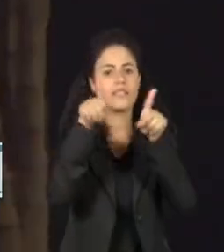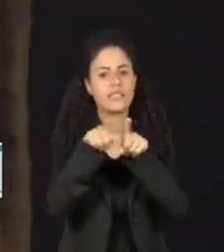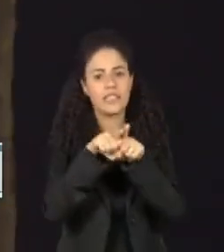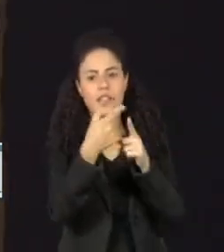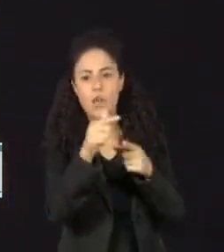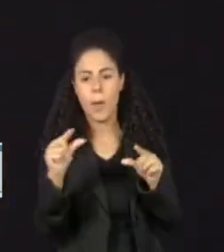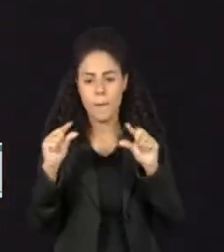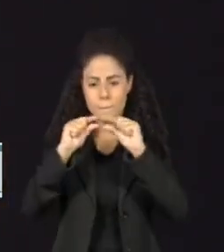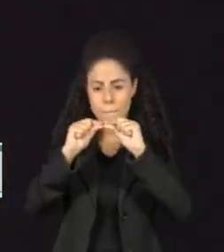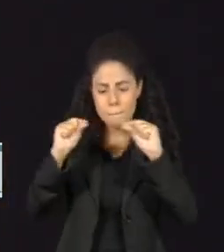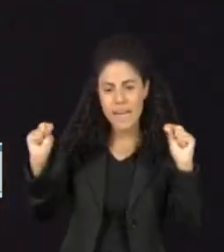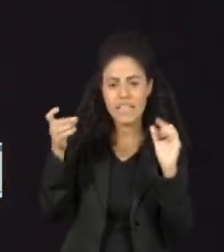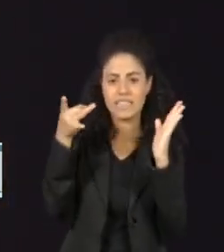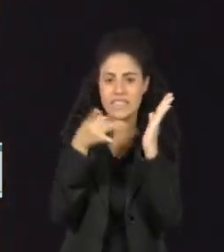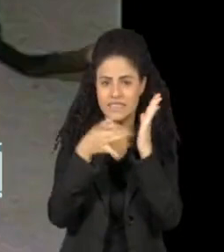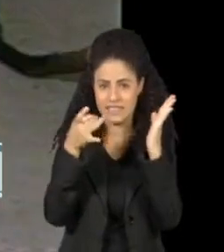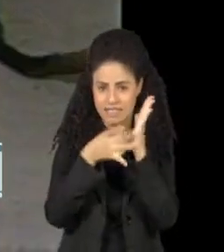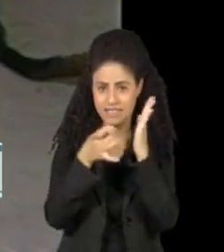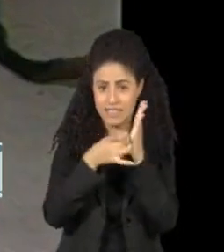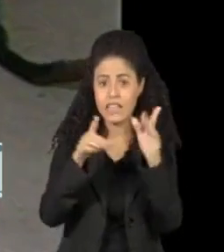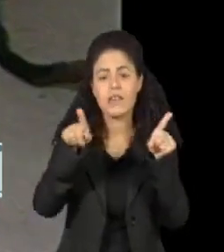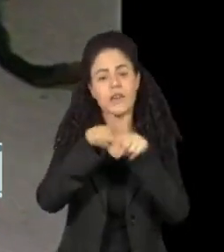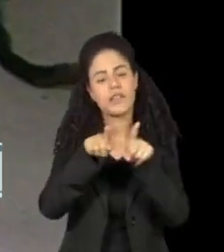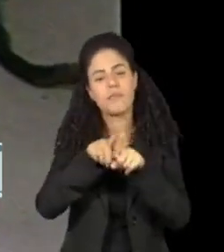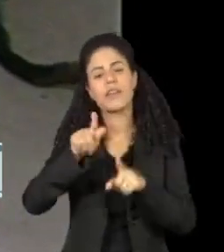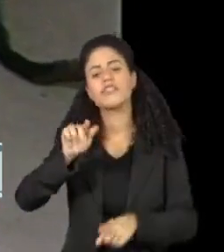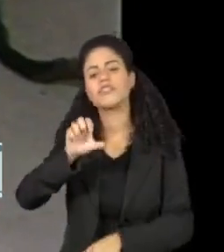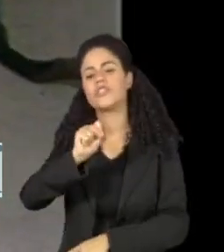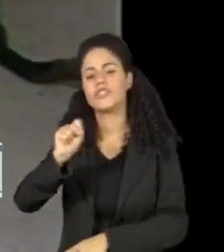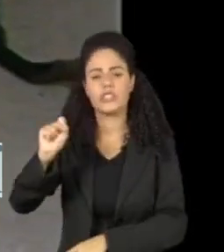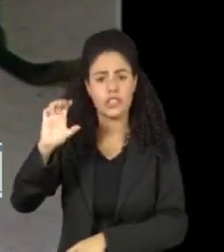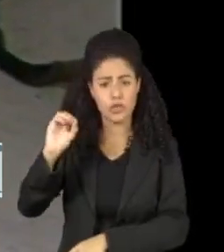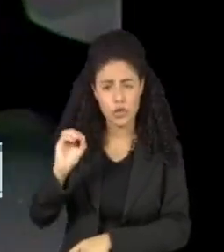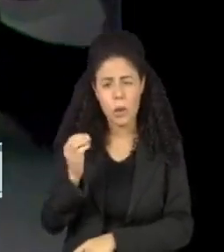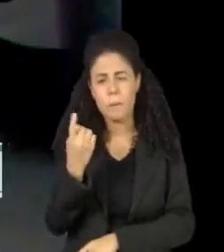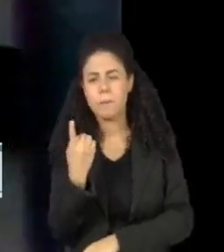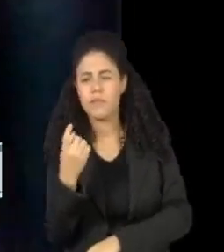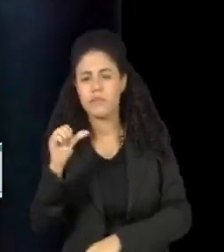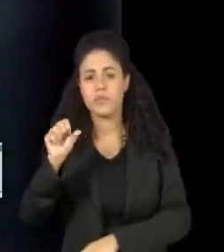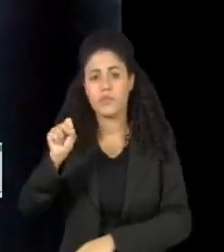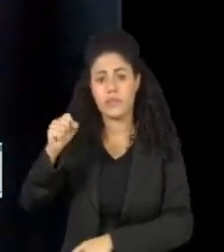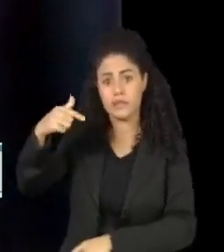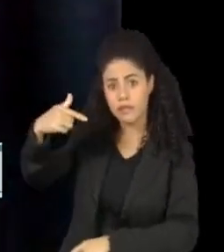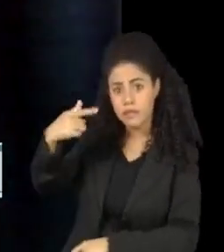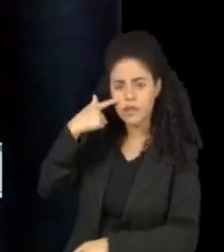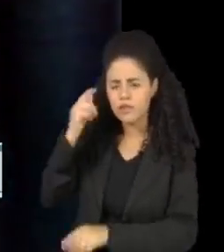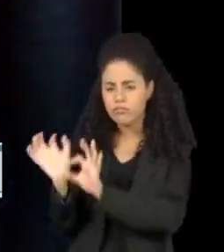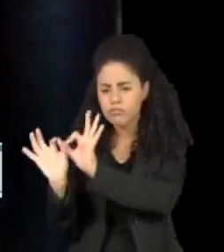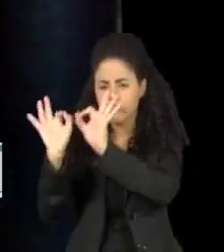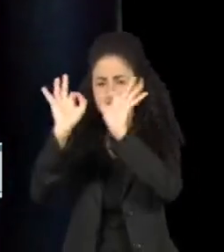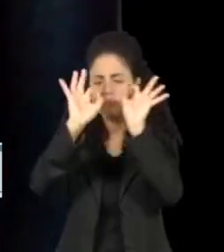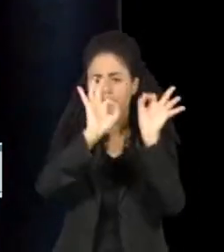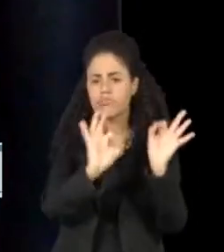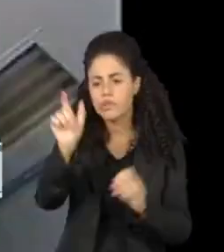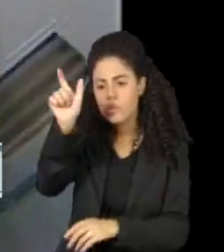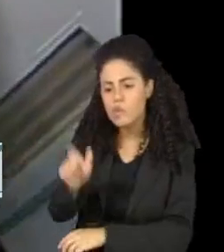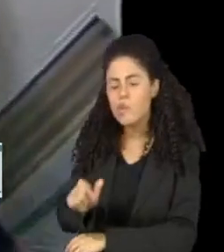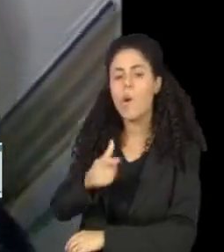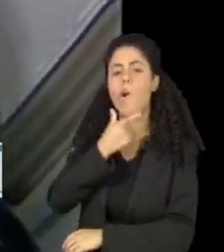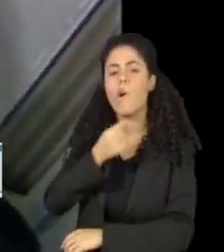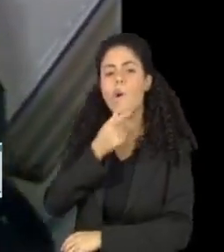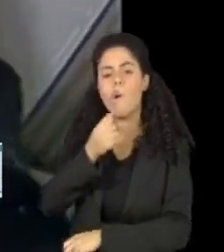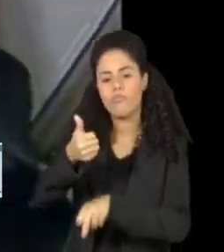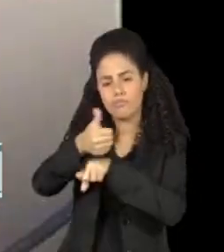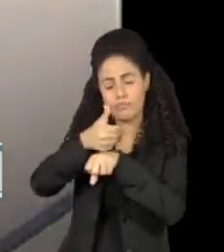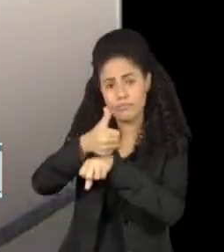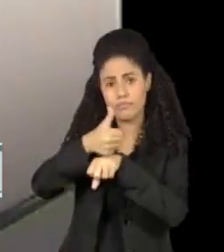como fibra de vidro e gesso. Em 1987, a TV Cultura acompanhou o Ângelo montando uma